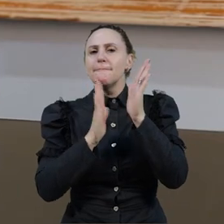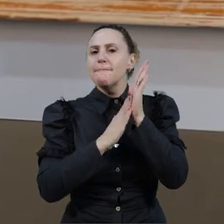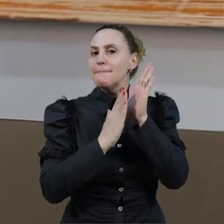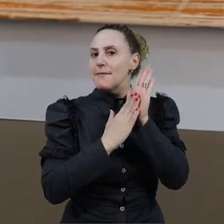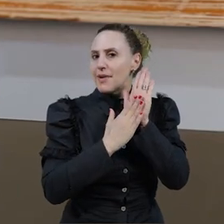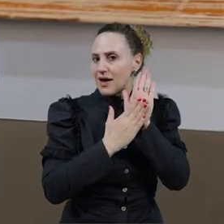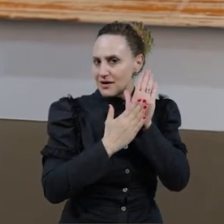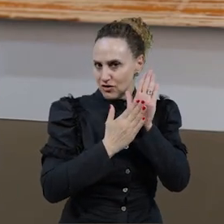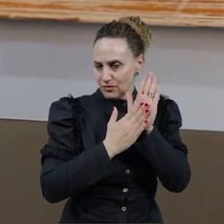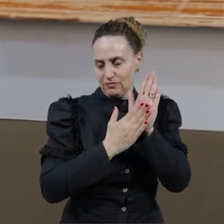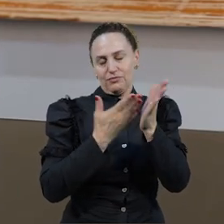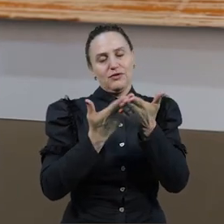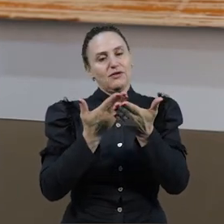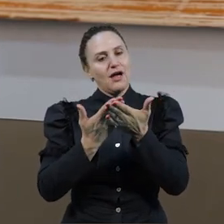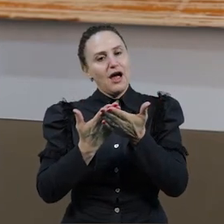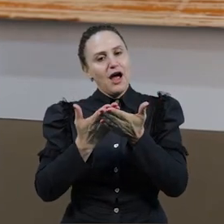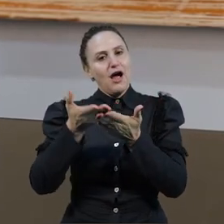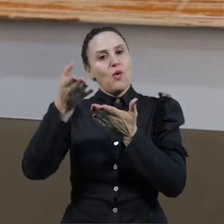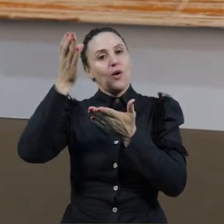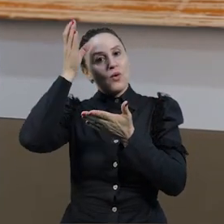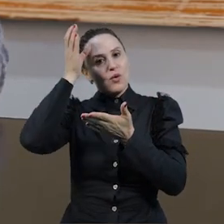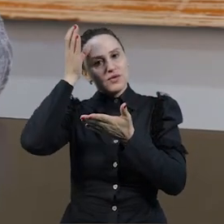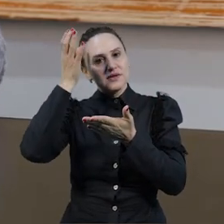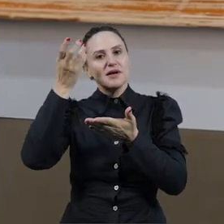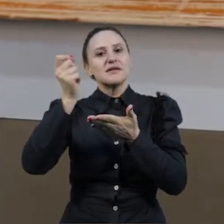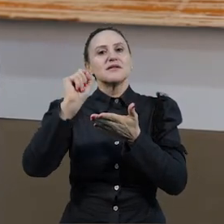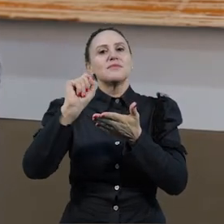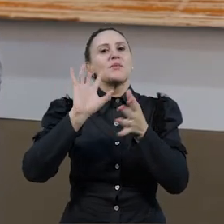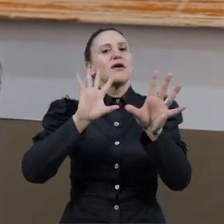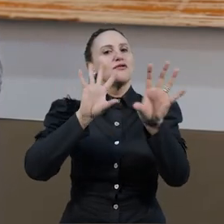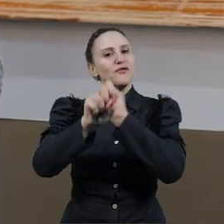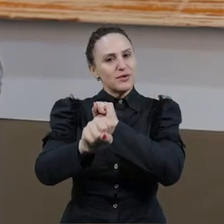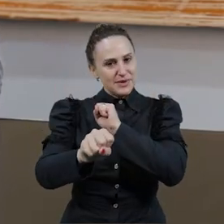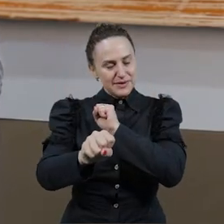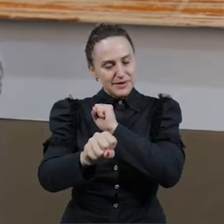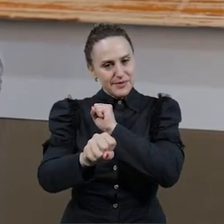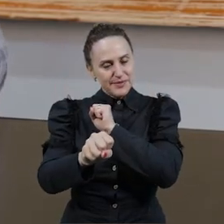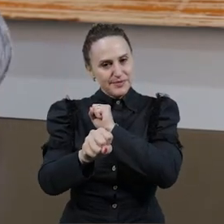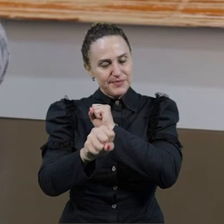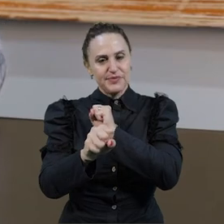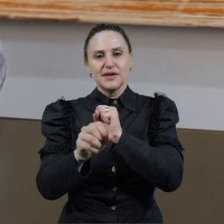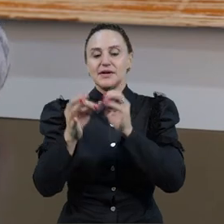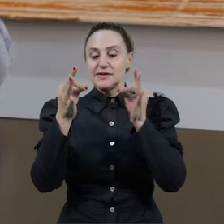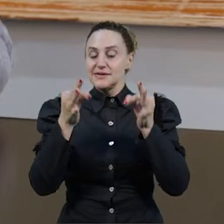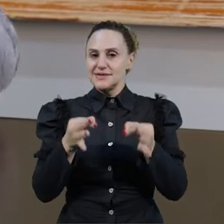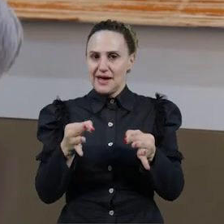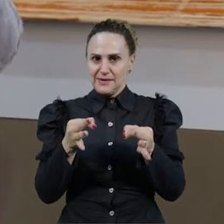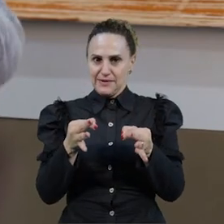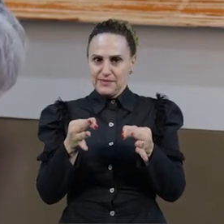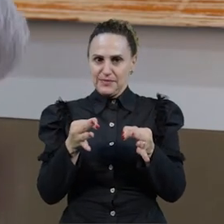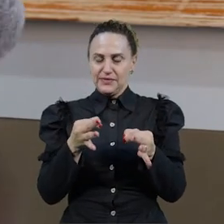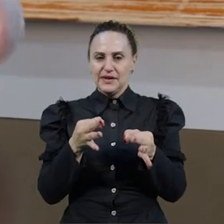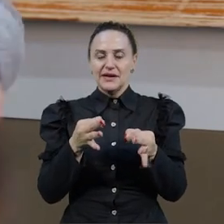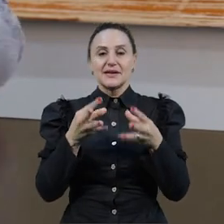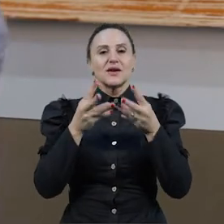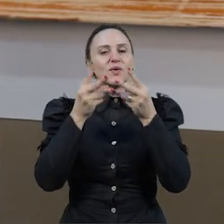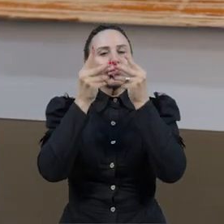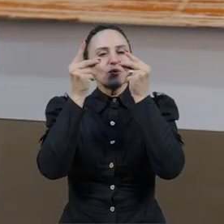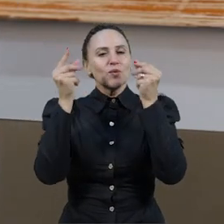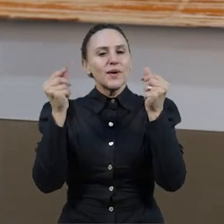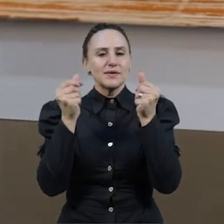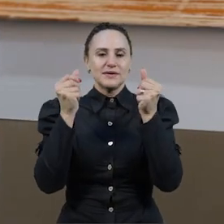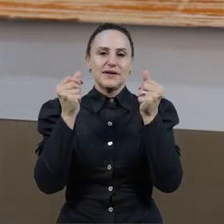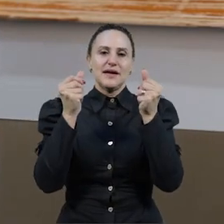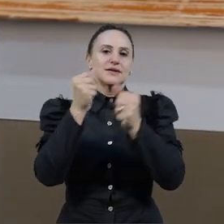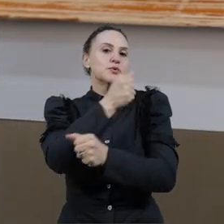consciente para uma formação também eficiente e de qualidade para o seu